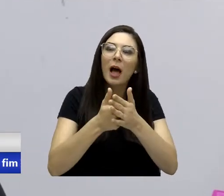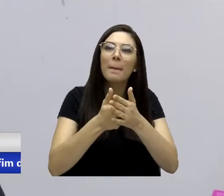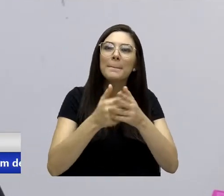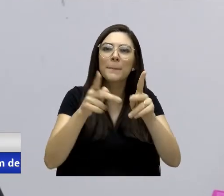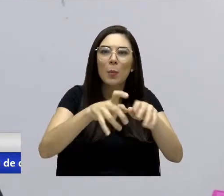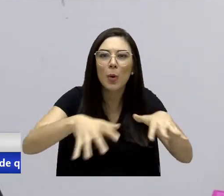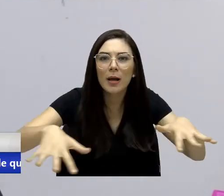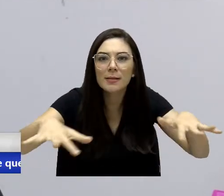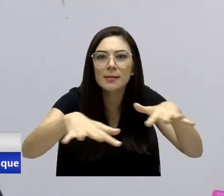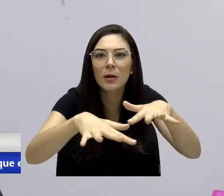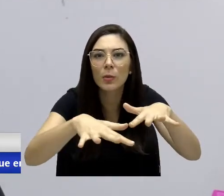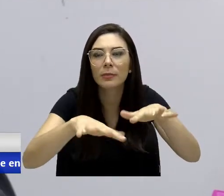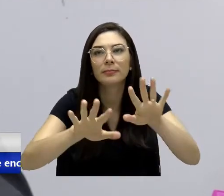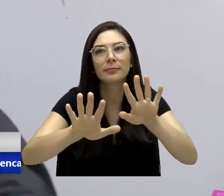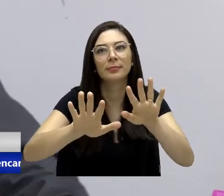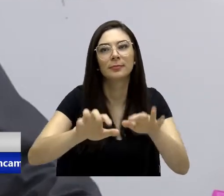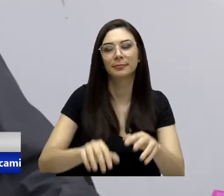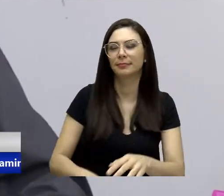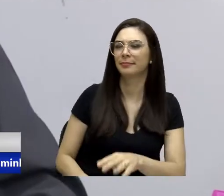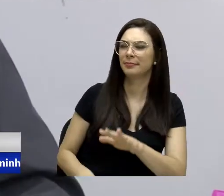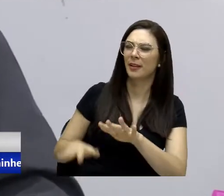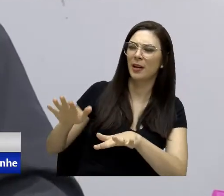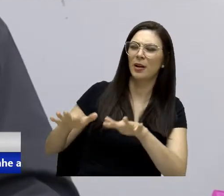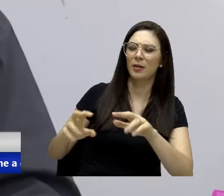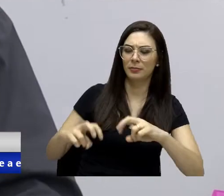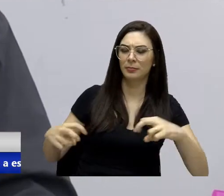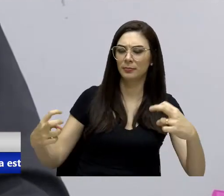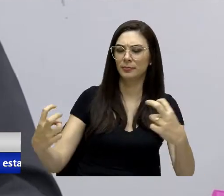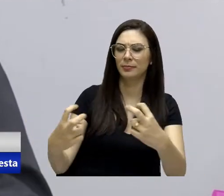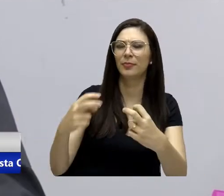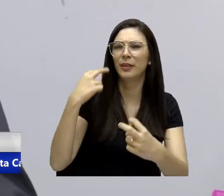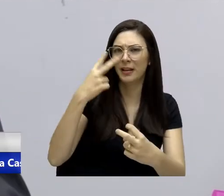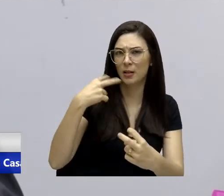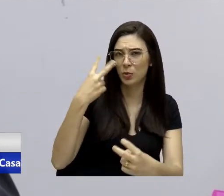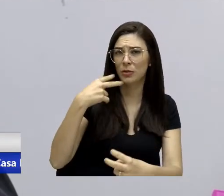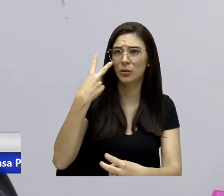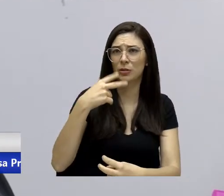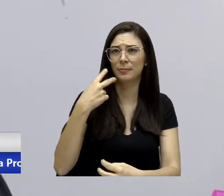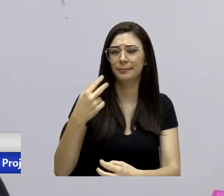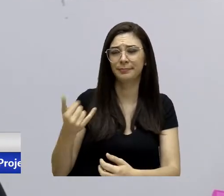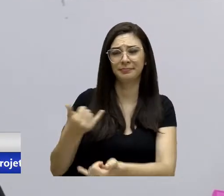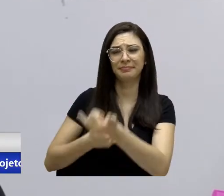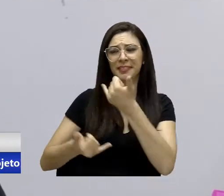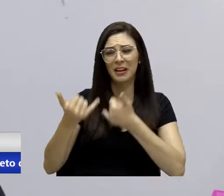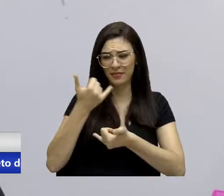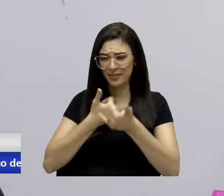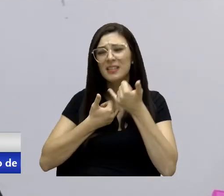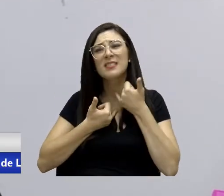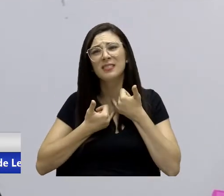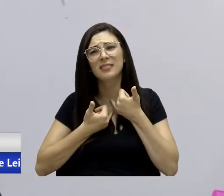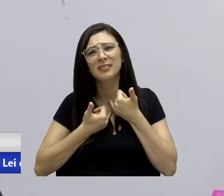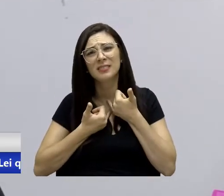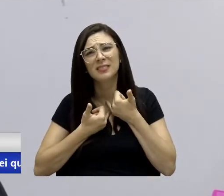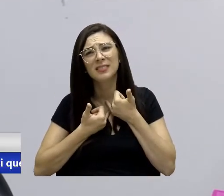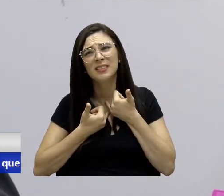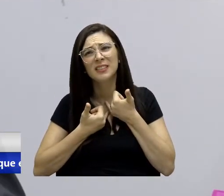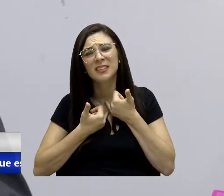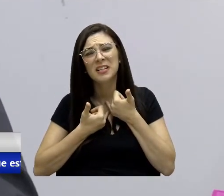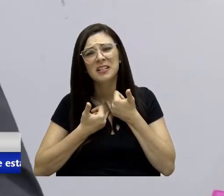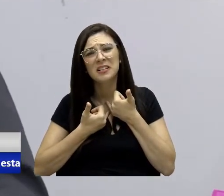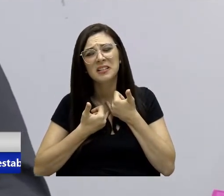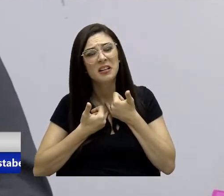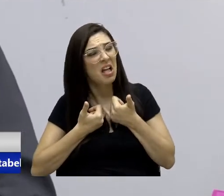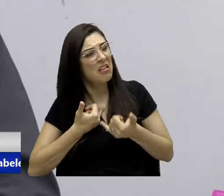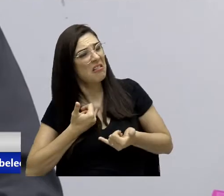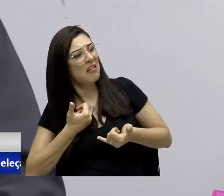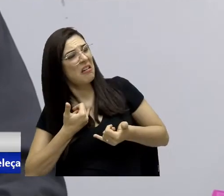vem alguns vereadores, não são todos, falar, dizer que a gente não